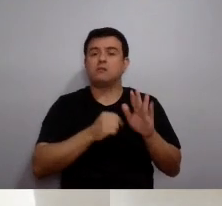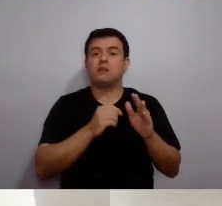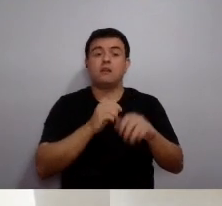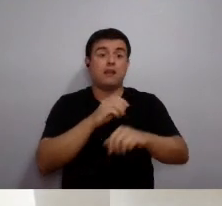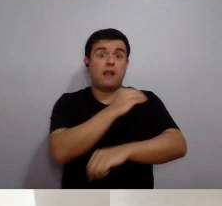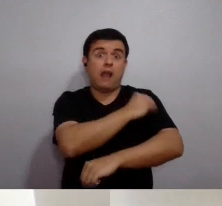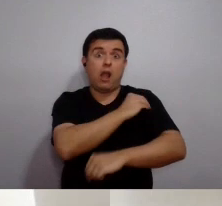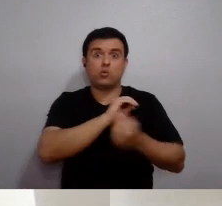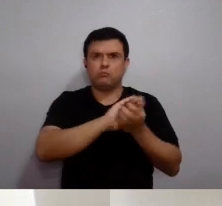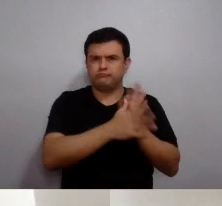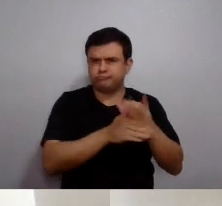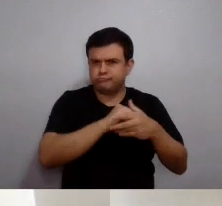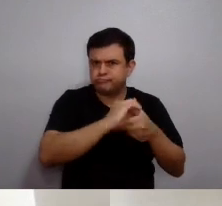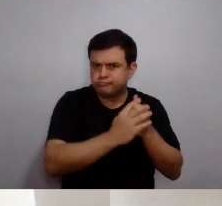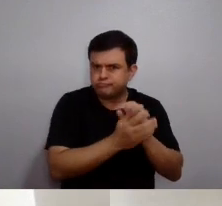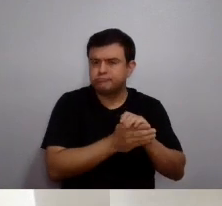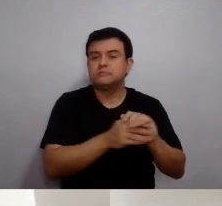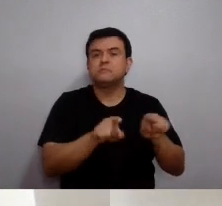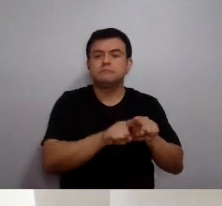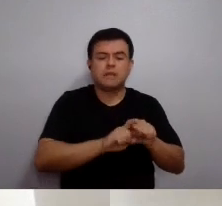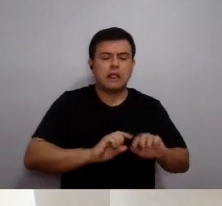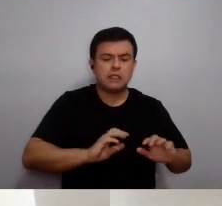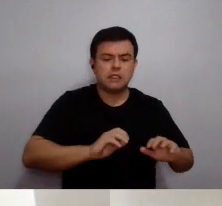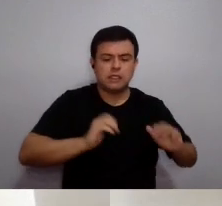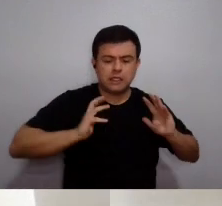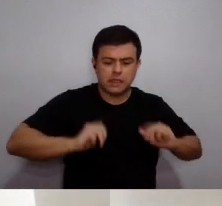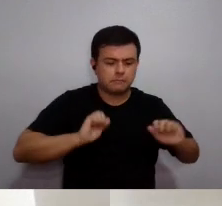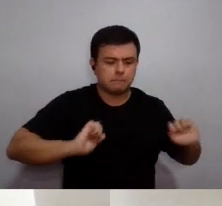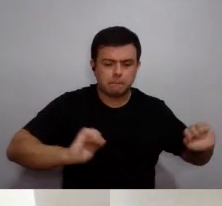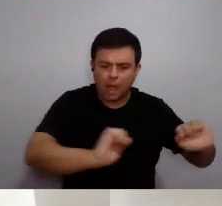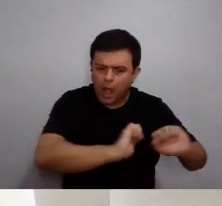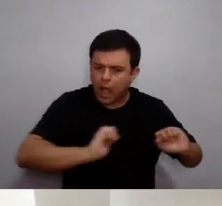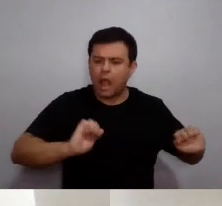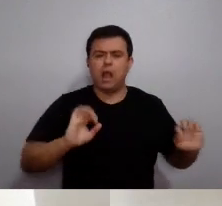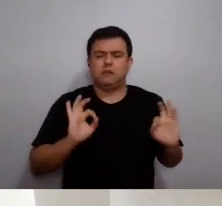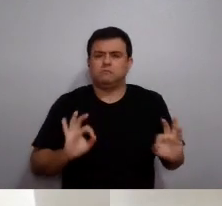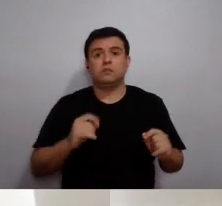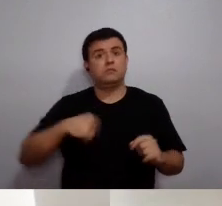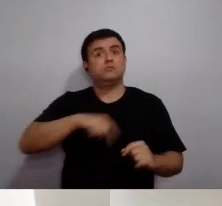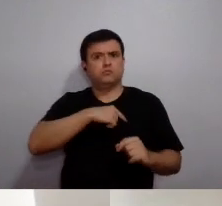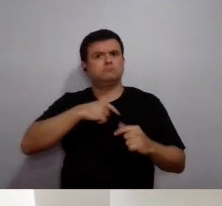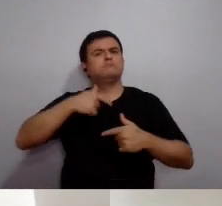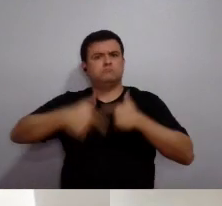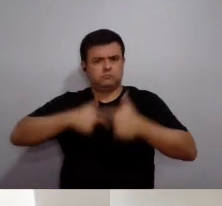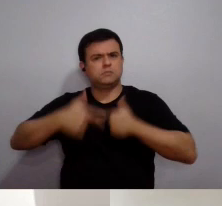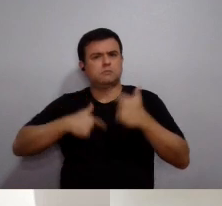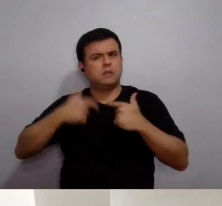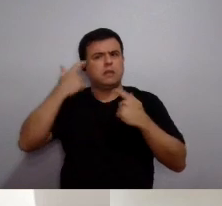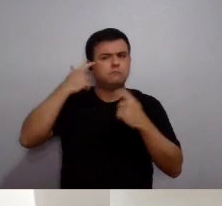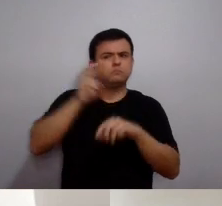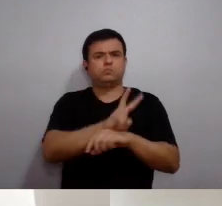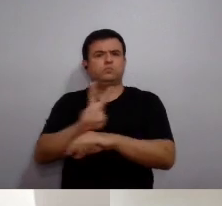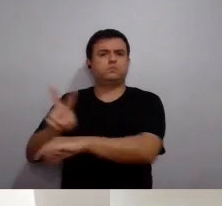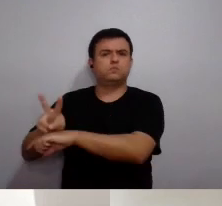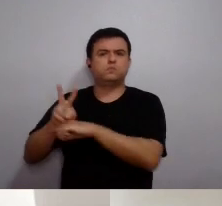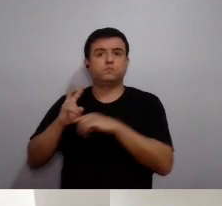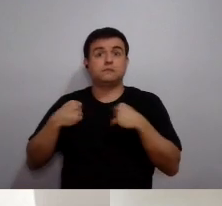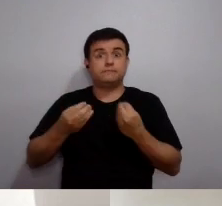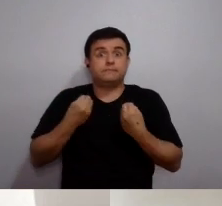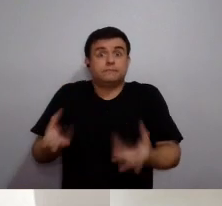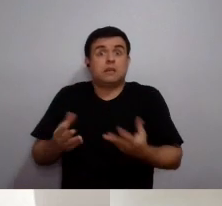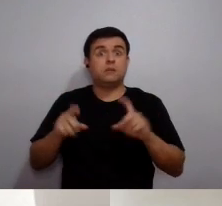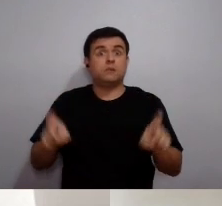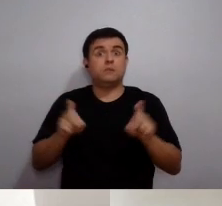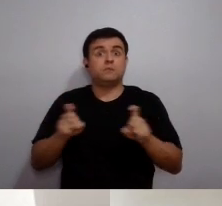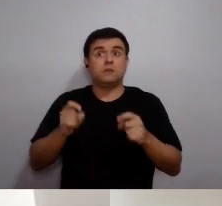segurança, álcool gel, para limpar as mãos e o teclado depois de cada eleição, algo parecido, isso a gente vai trabalhar no assunto, para